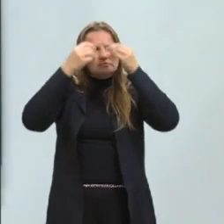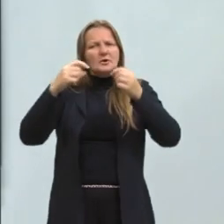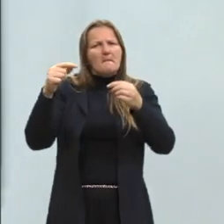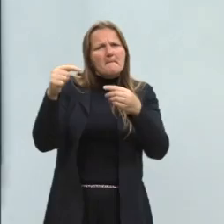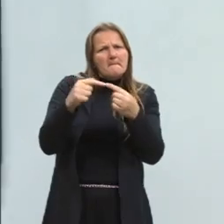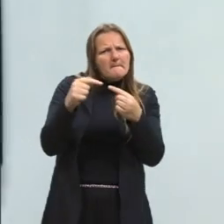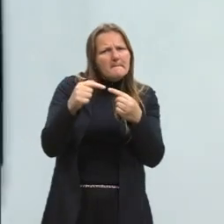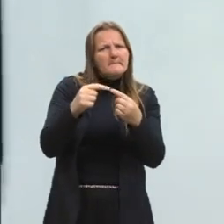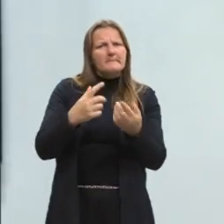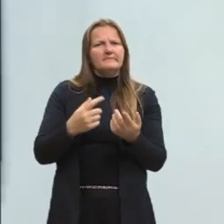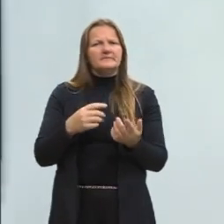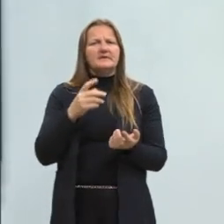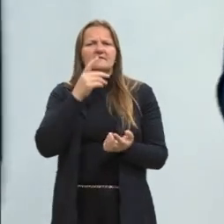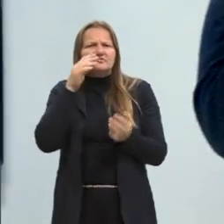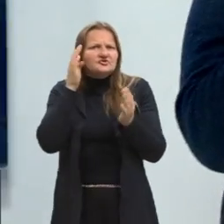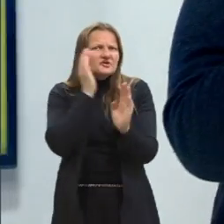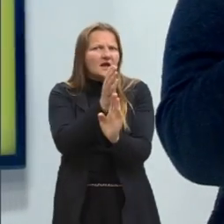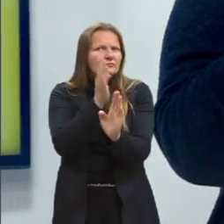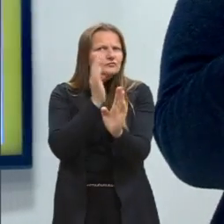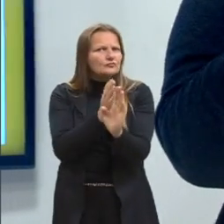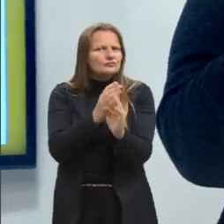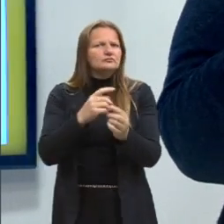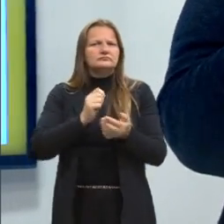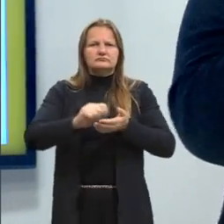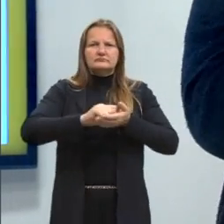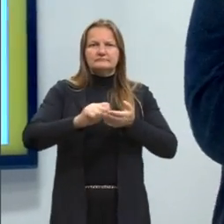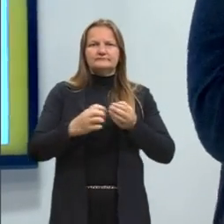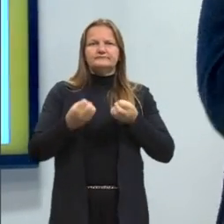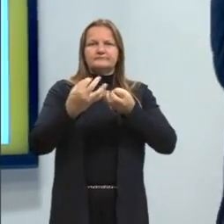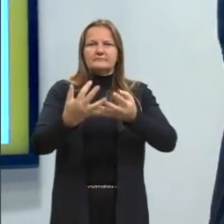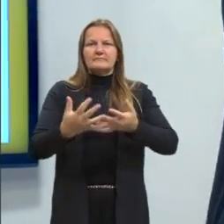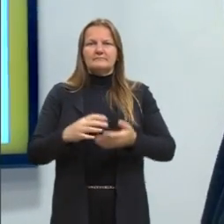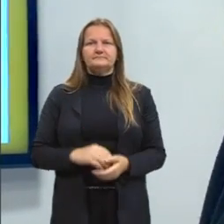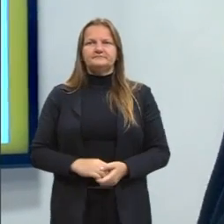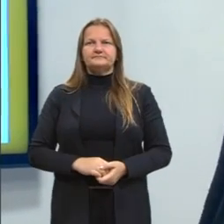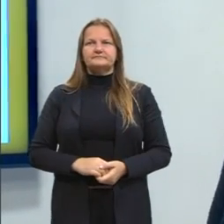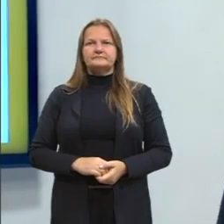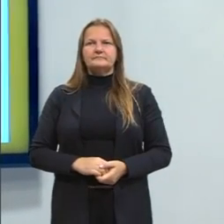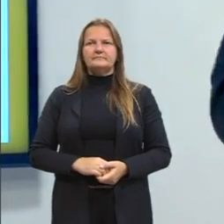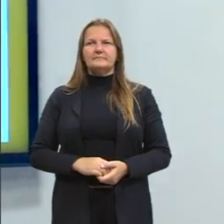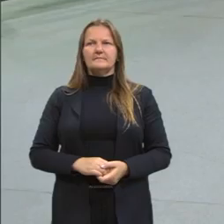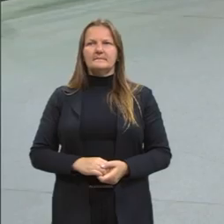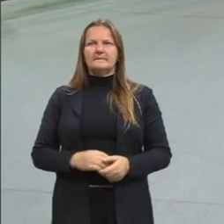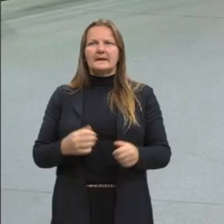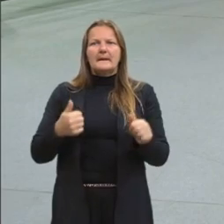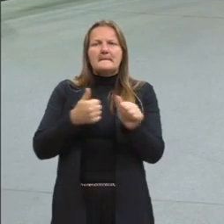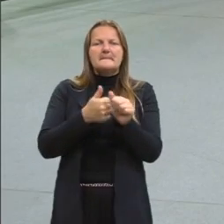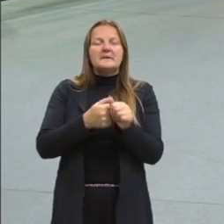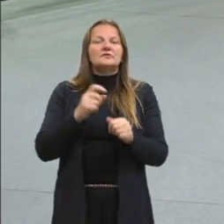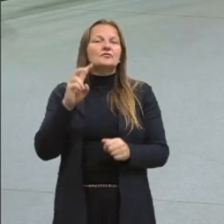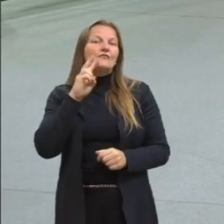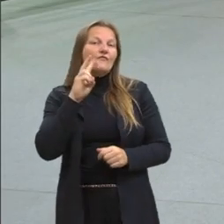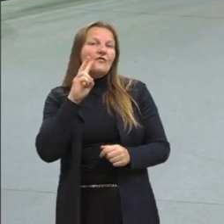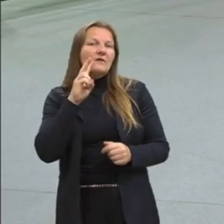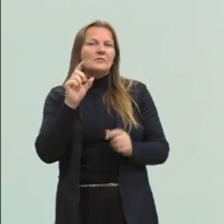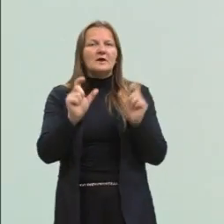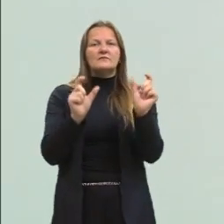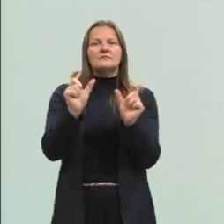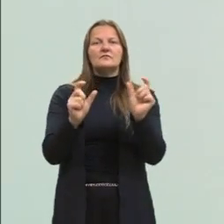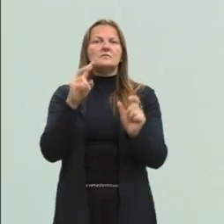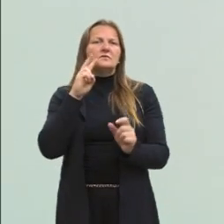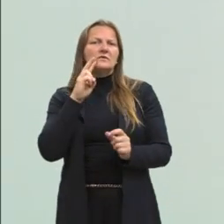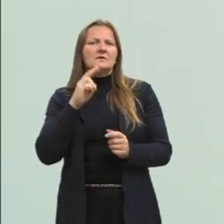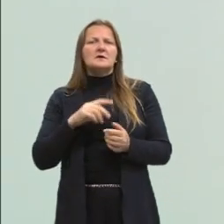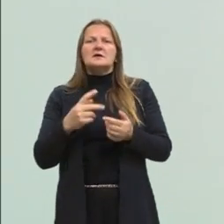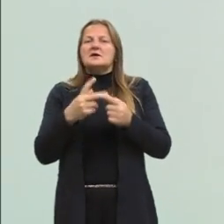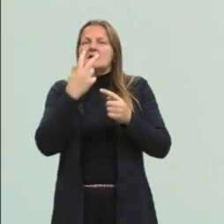sentido dessa, como eu posso dizer, Lúcia, dessa aproximação, né? É o vocabulário. O vocabulário se